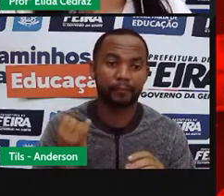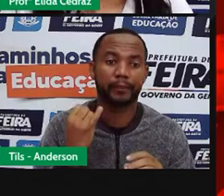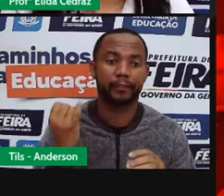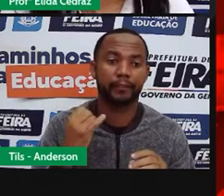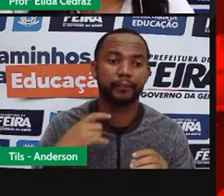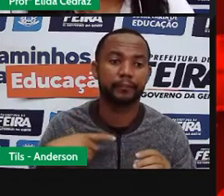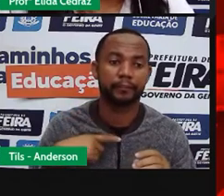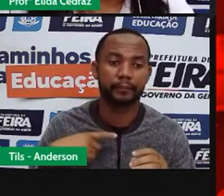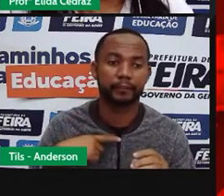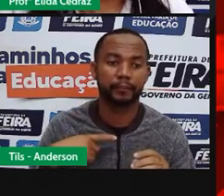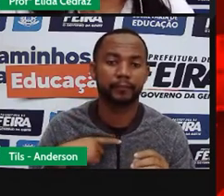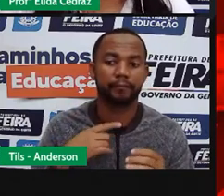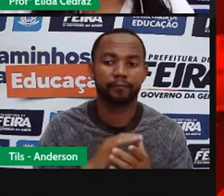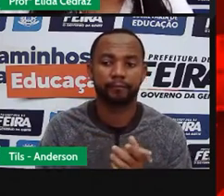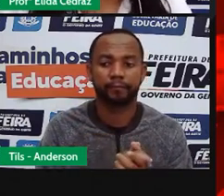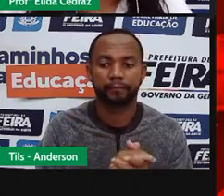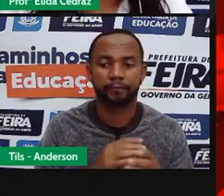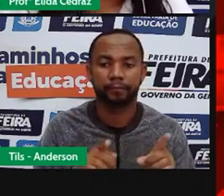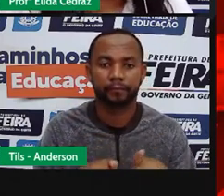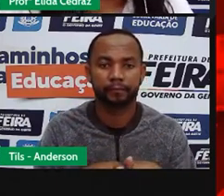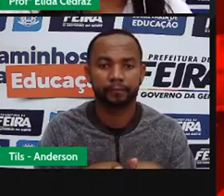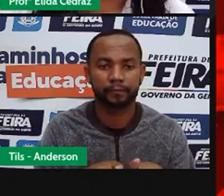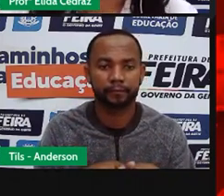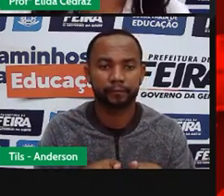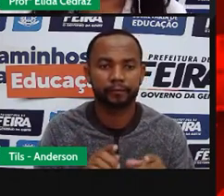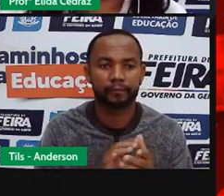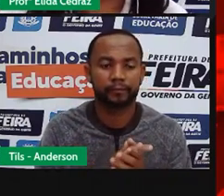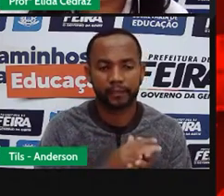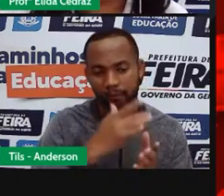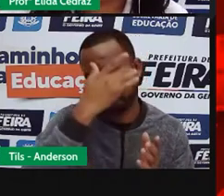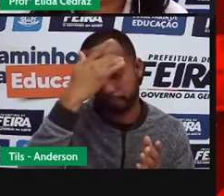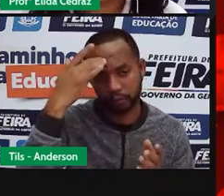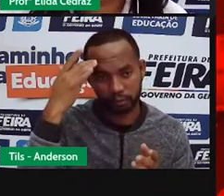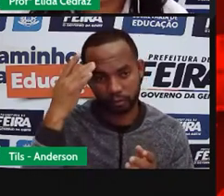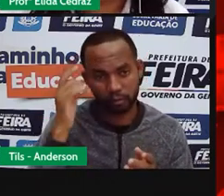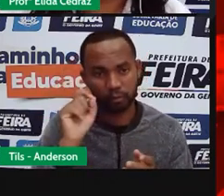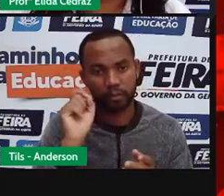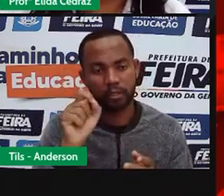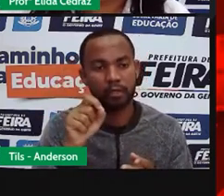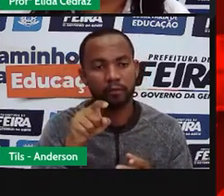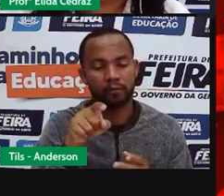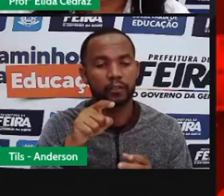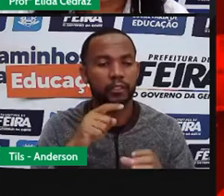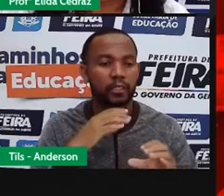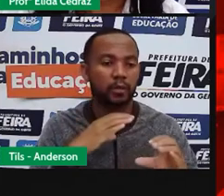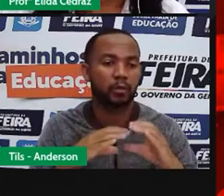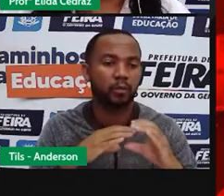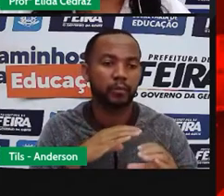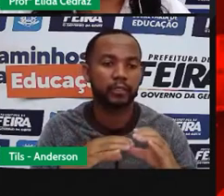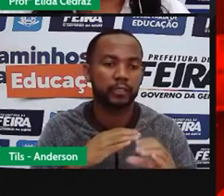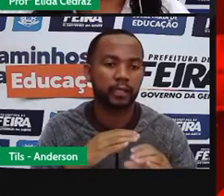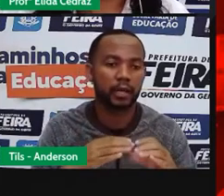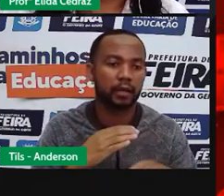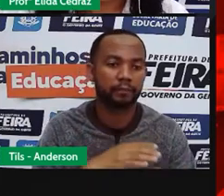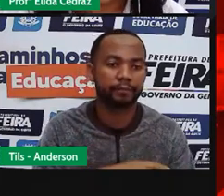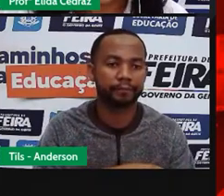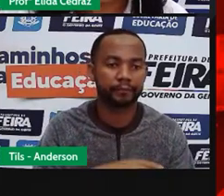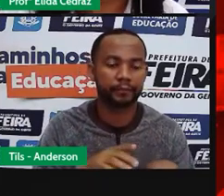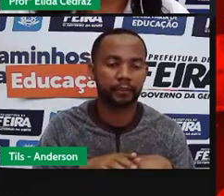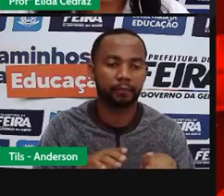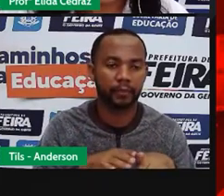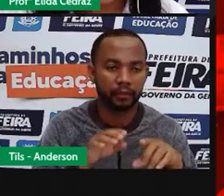e da pessoa que você quer se comunicar. De uma forma